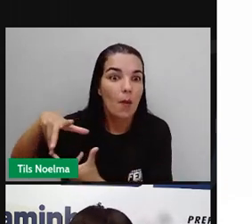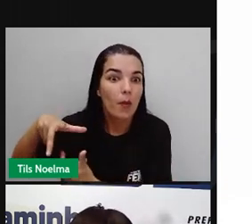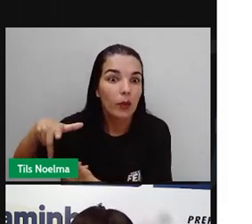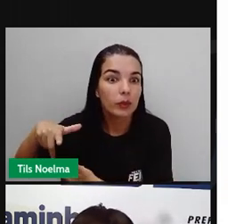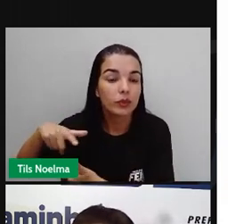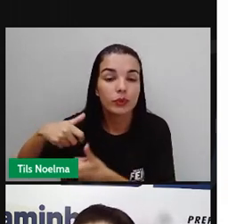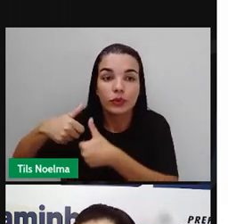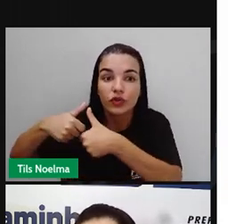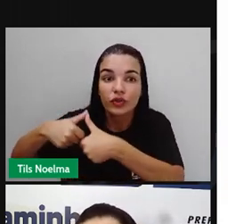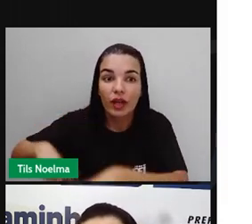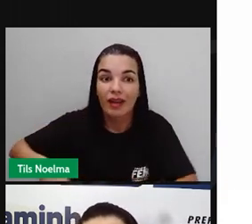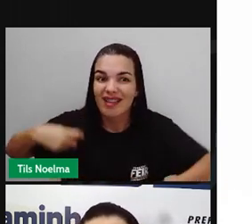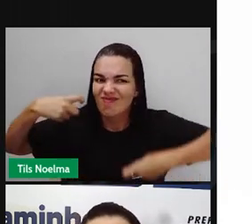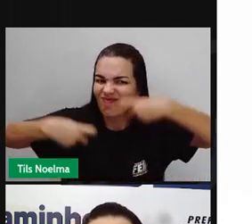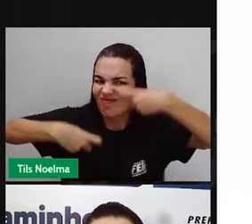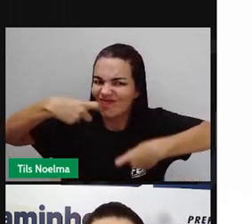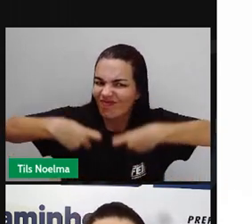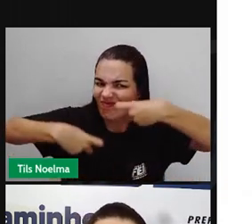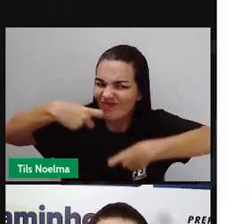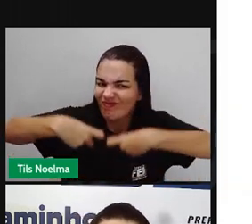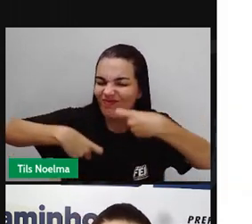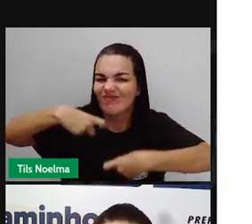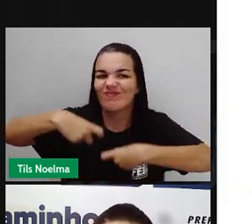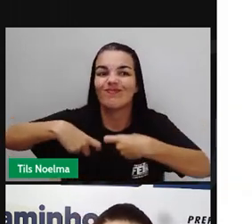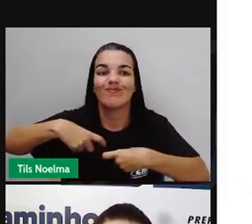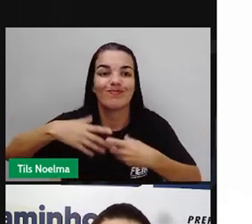uma guerra e